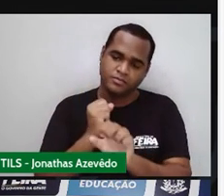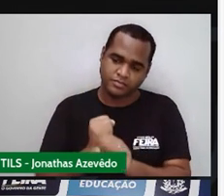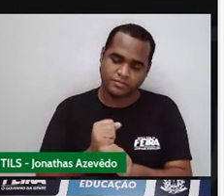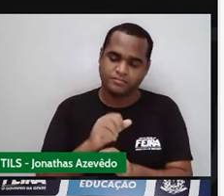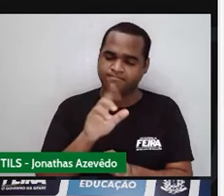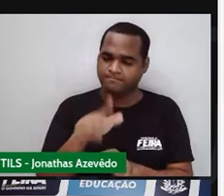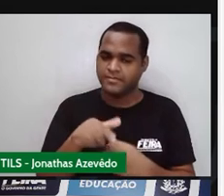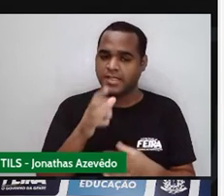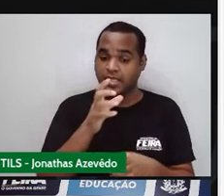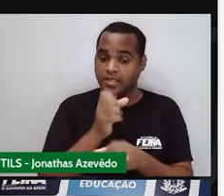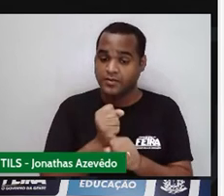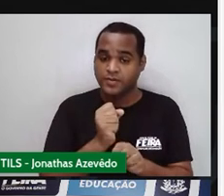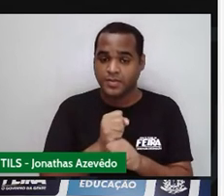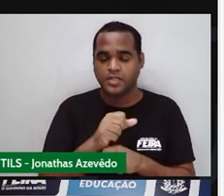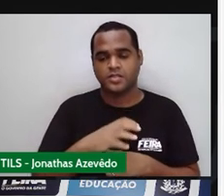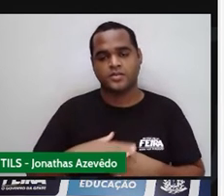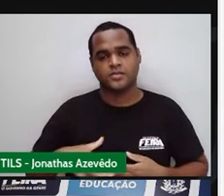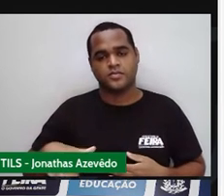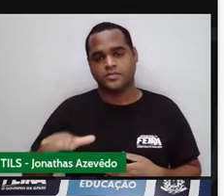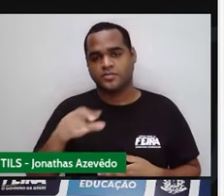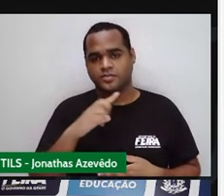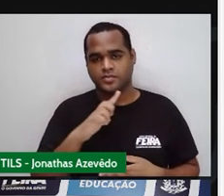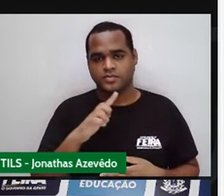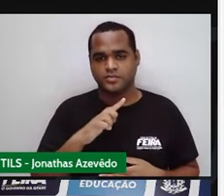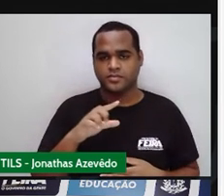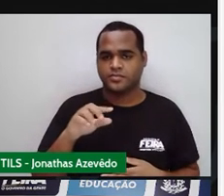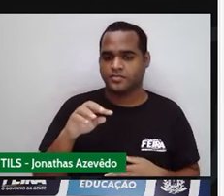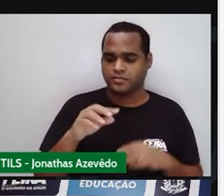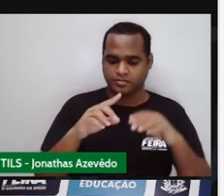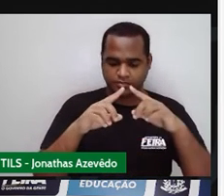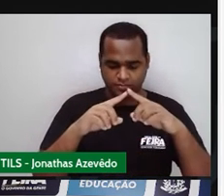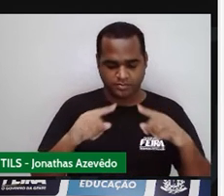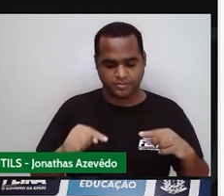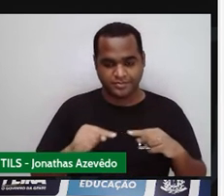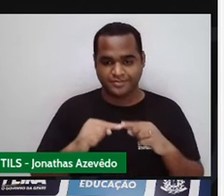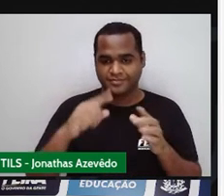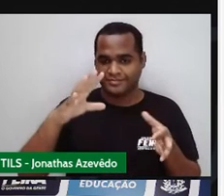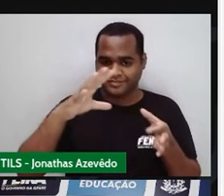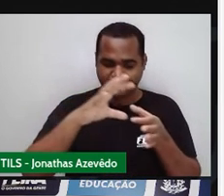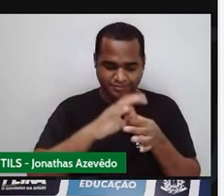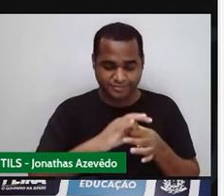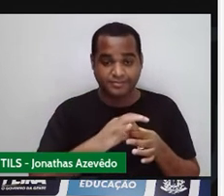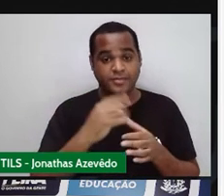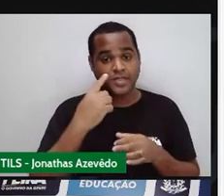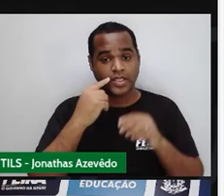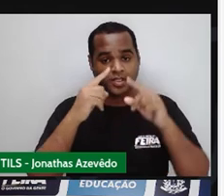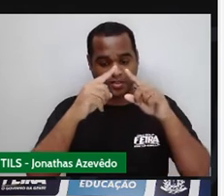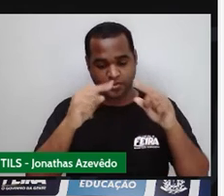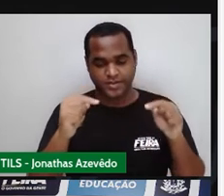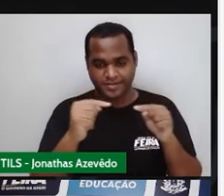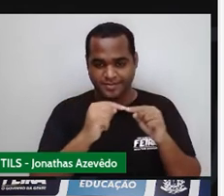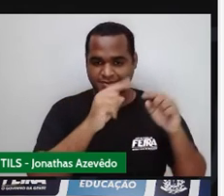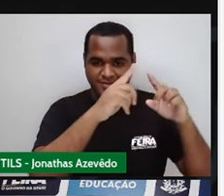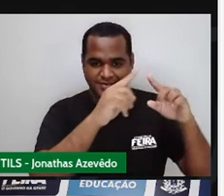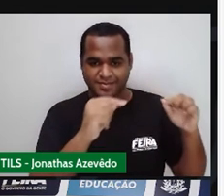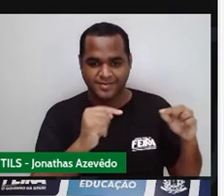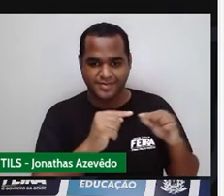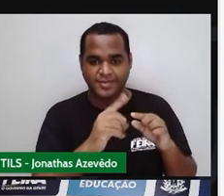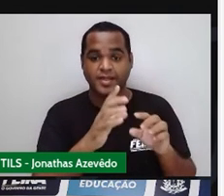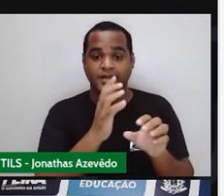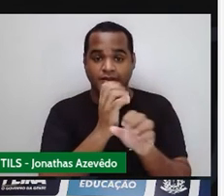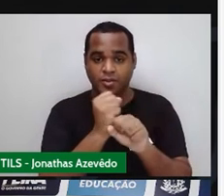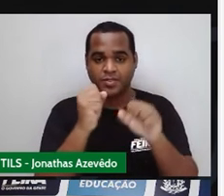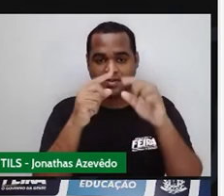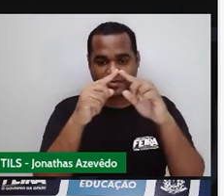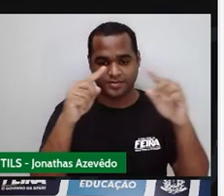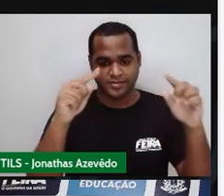é a soma das áreas dos triângulos que o formam. Dois triângulos formam um trapézio.